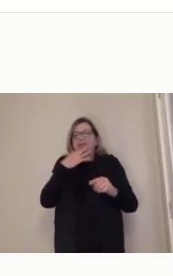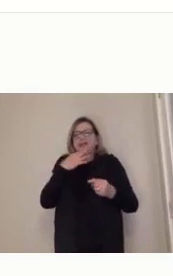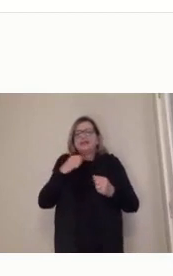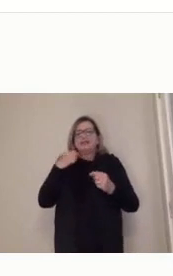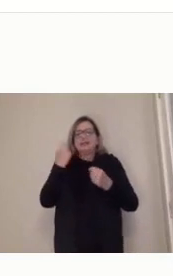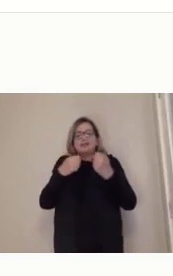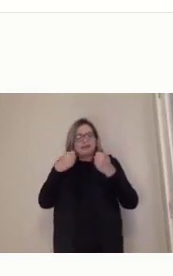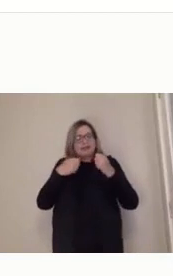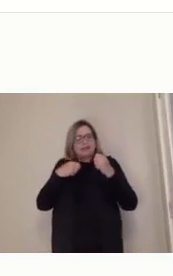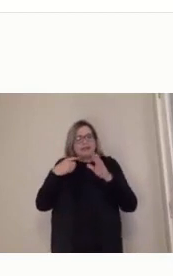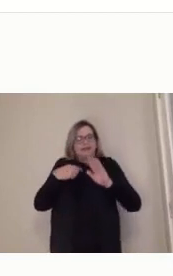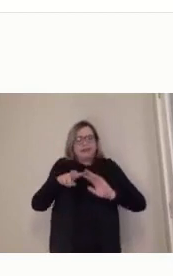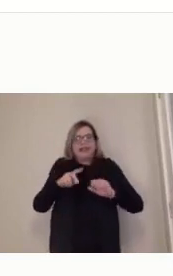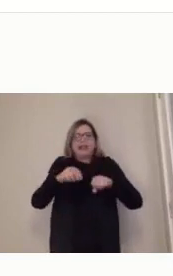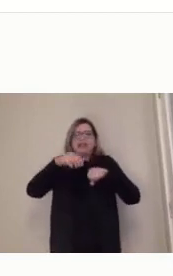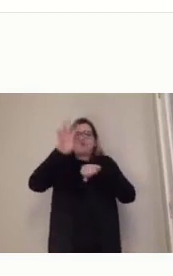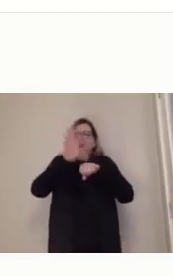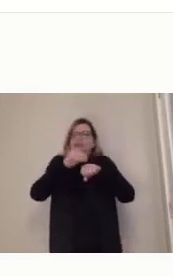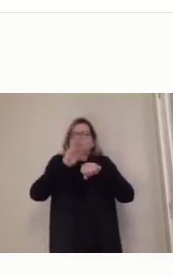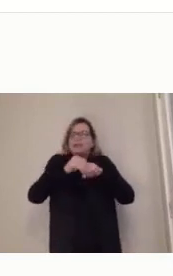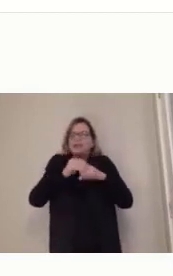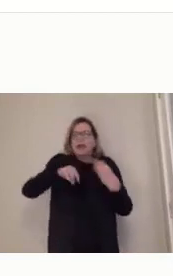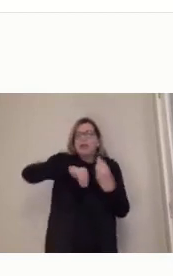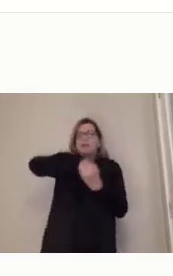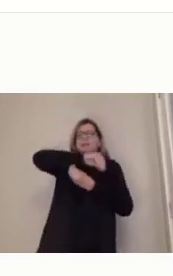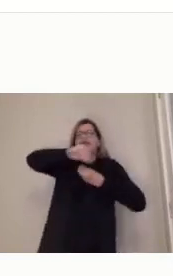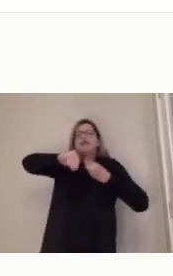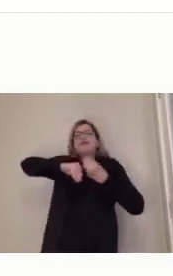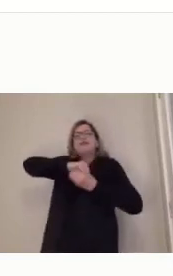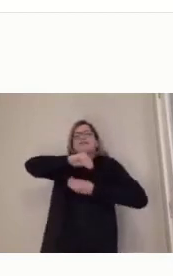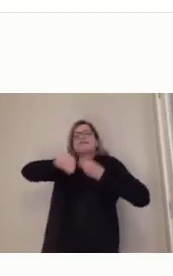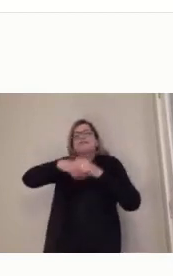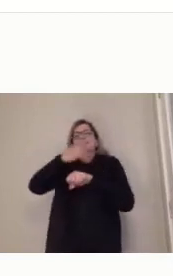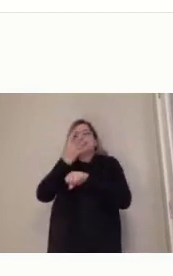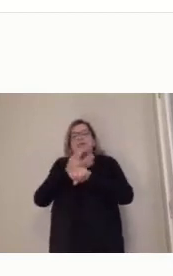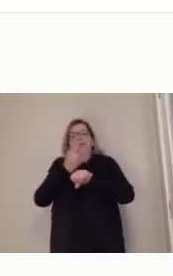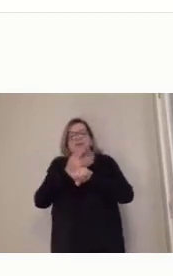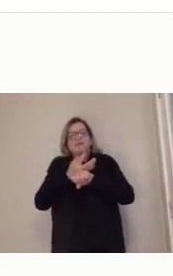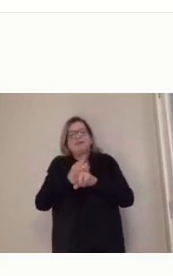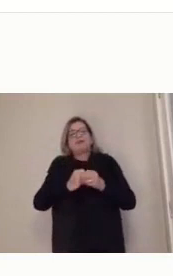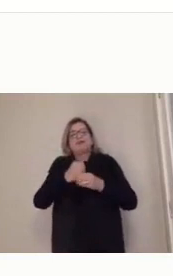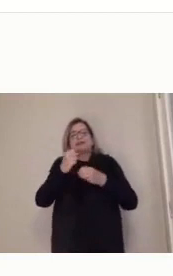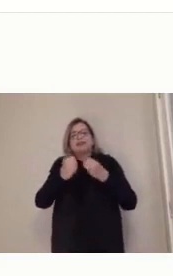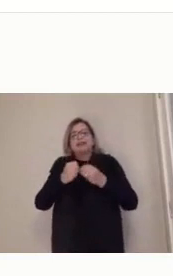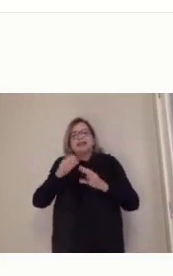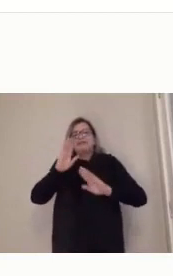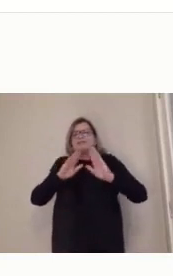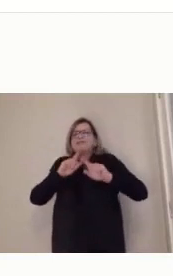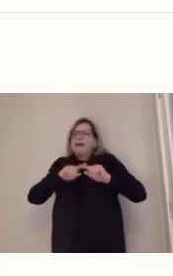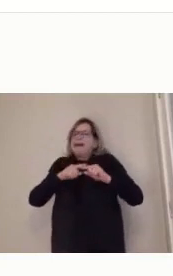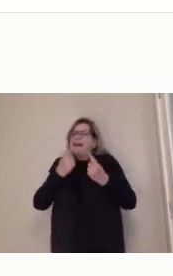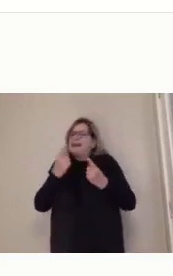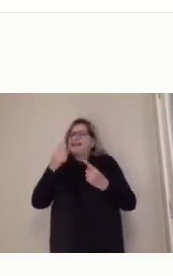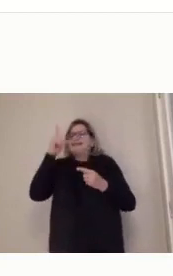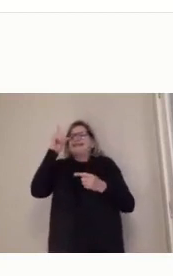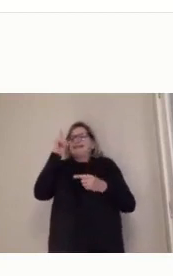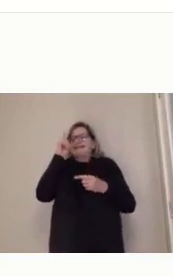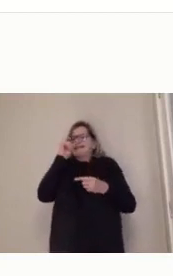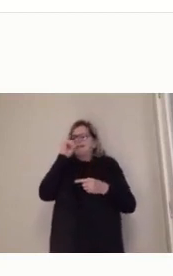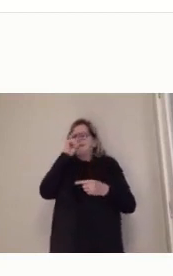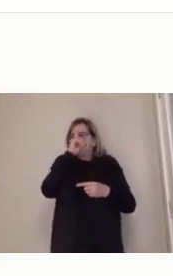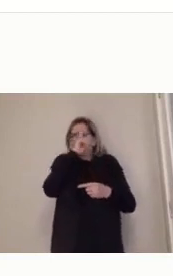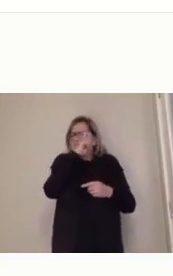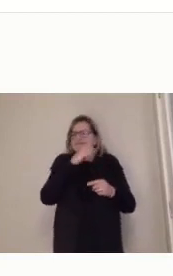interdisciplinar, uma questão ligada à outra, né, e é tão difícil, né, tão difícil, nós não conseguimos sair das